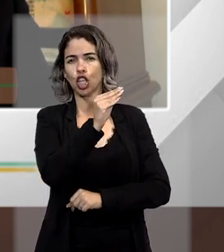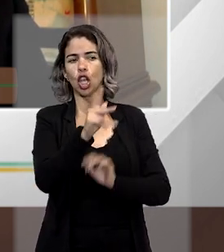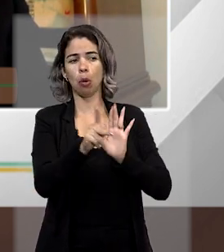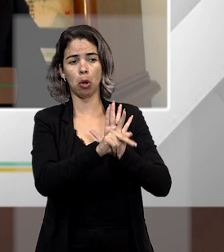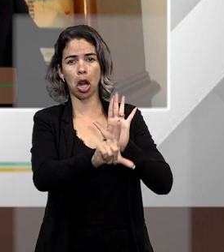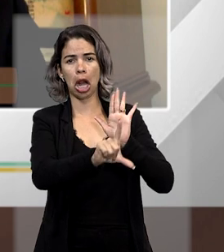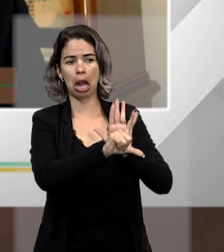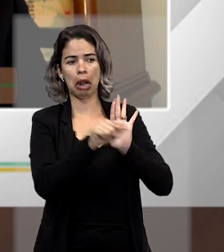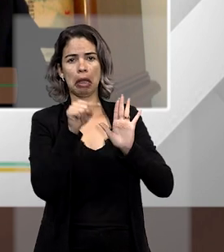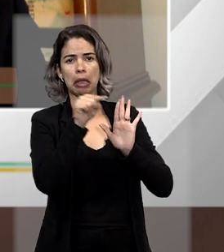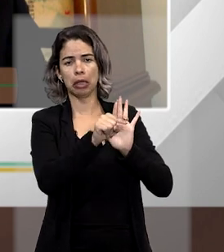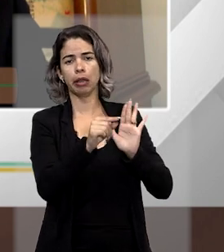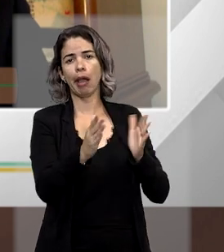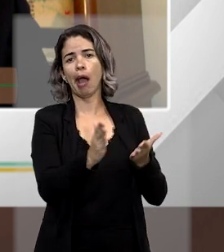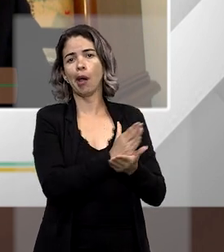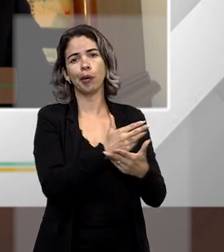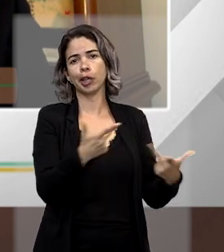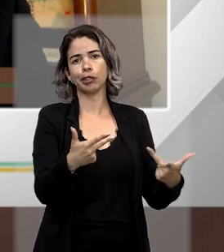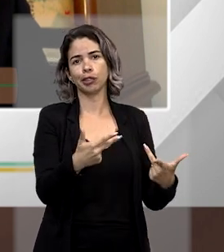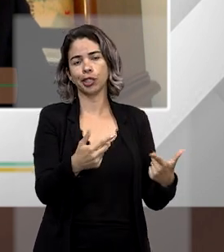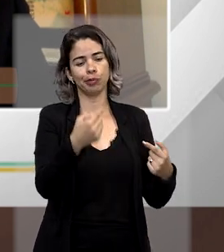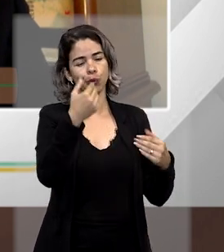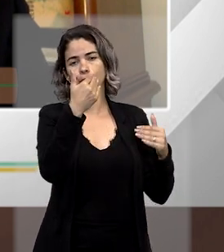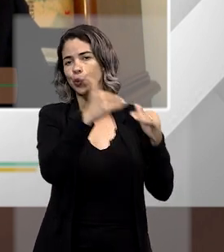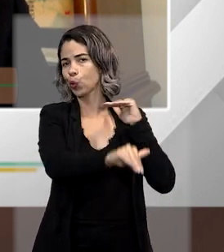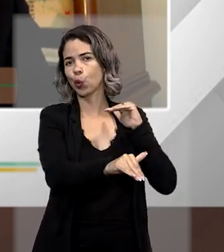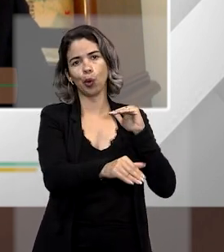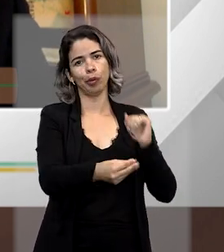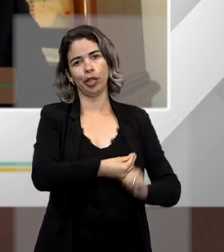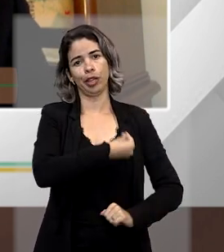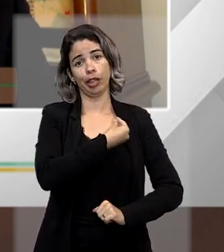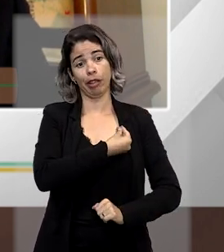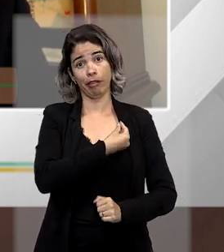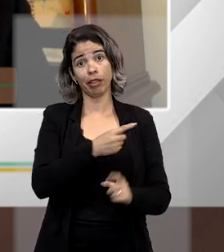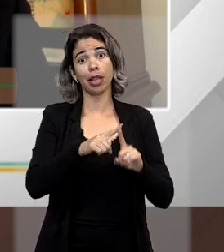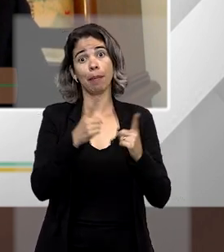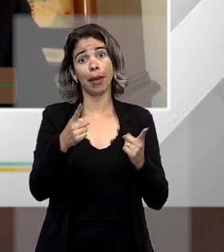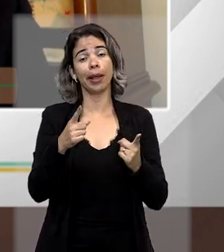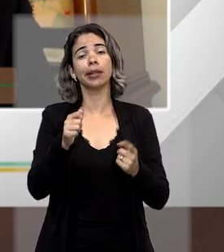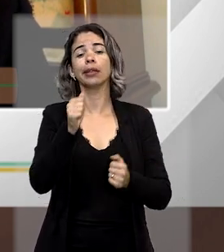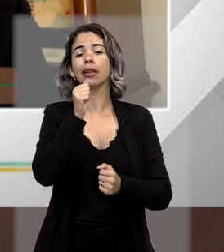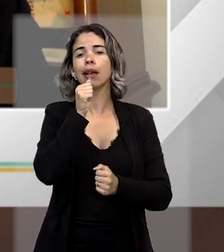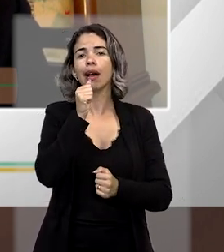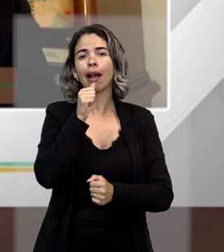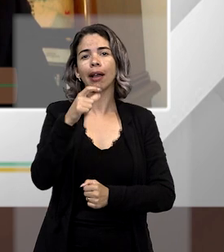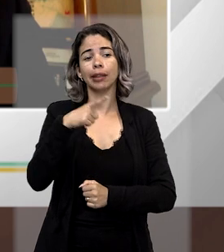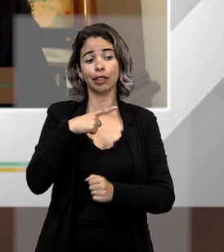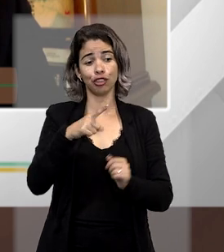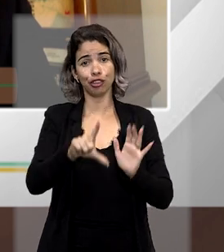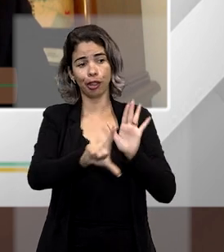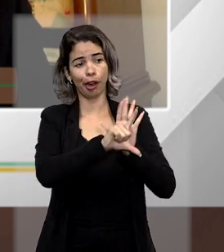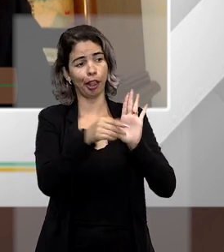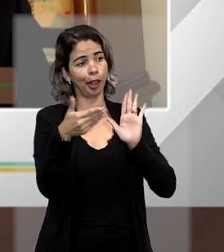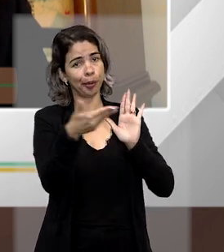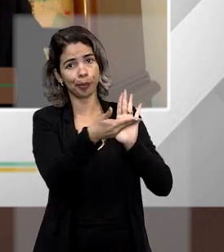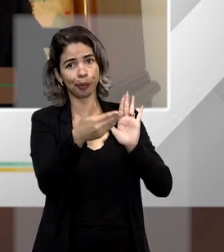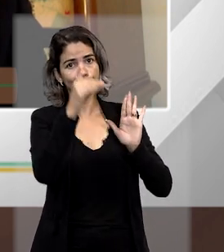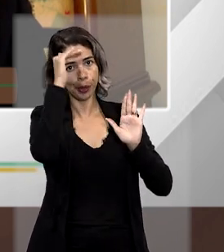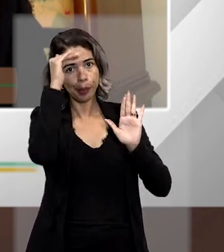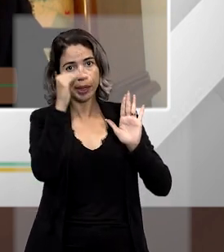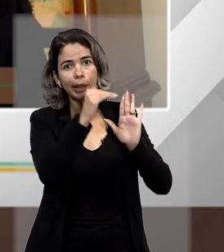nossa legislação coisas que não se sustentavam, mas que estavam ali ainda, em lei,